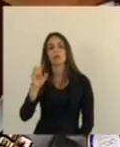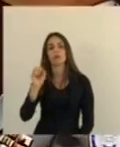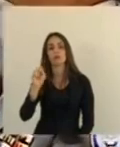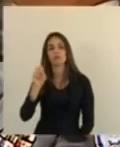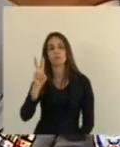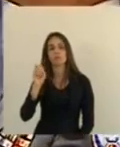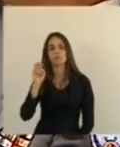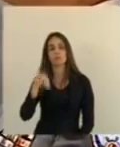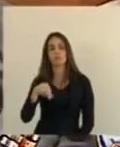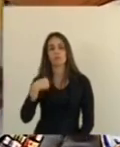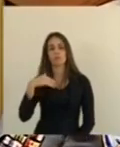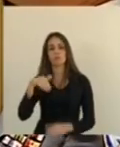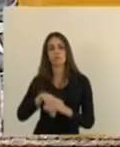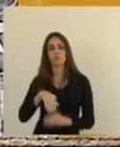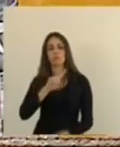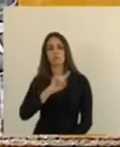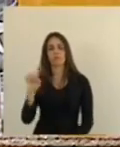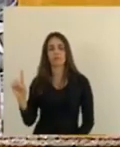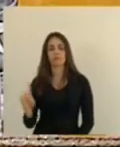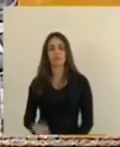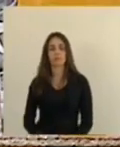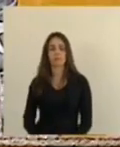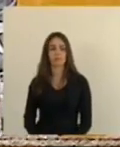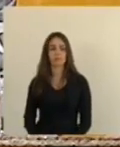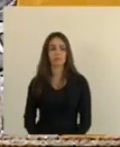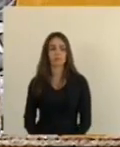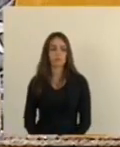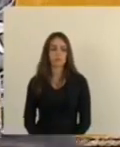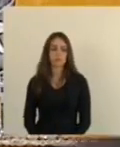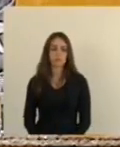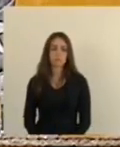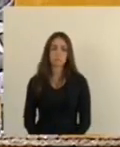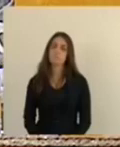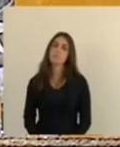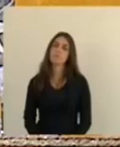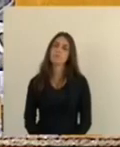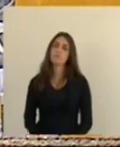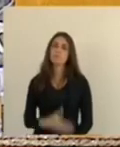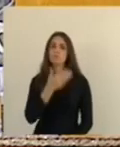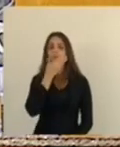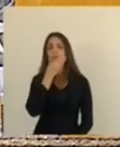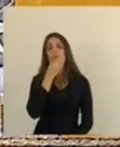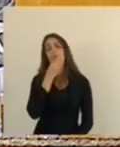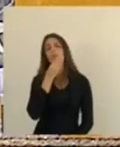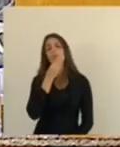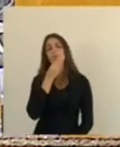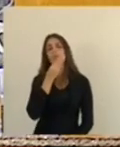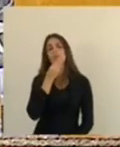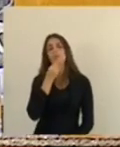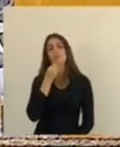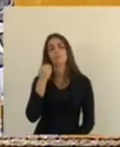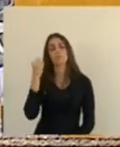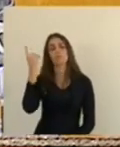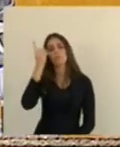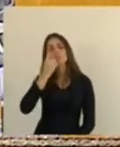presidente deputado carlos bom vota não como voto deputado coronel alexandre quintino